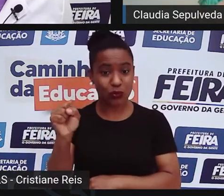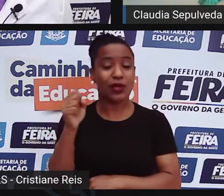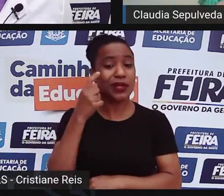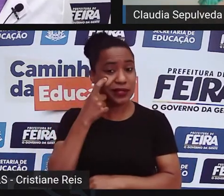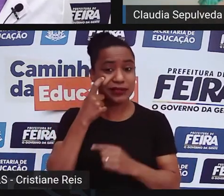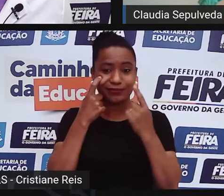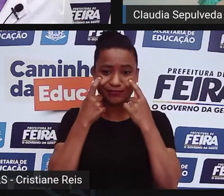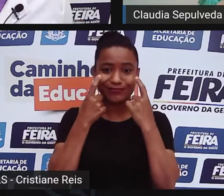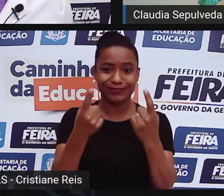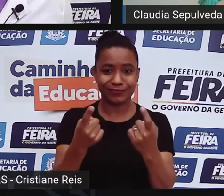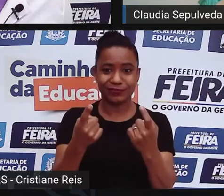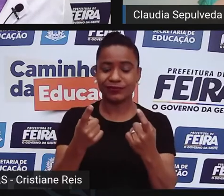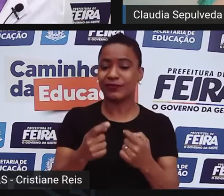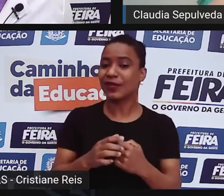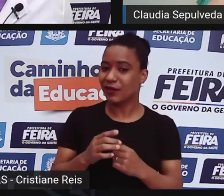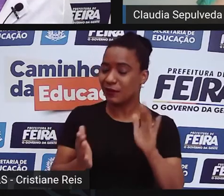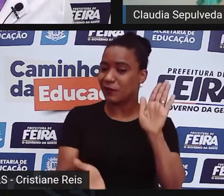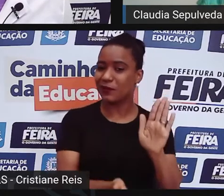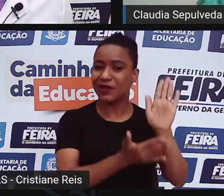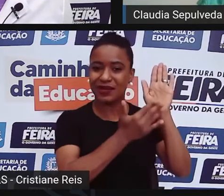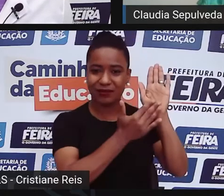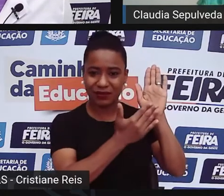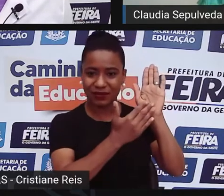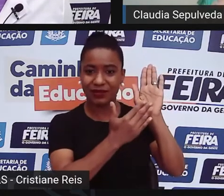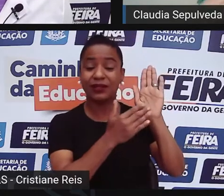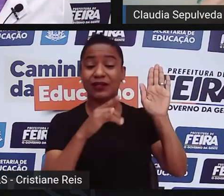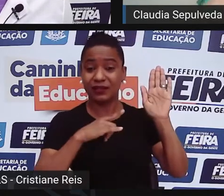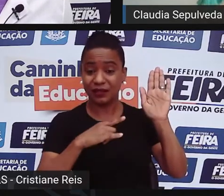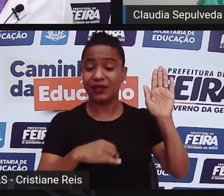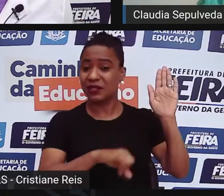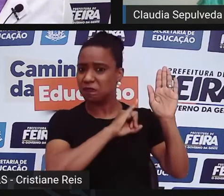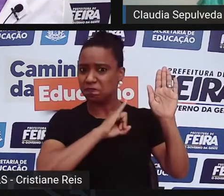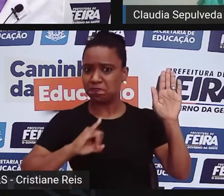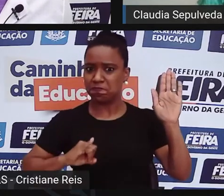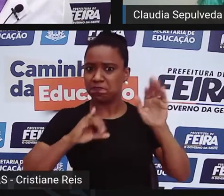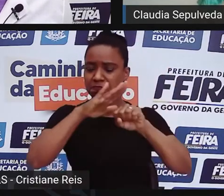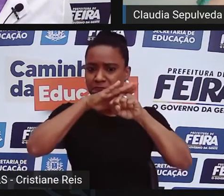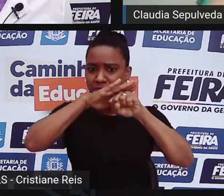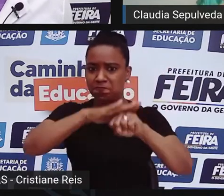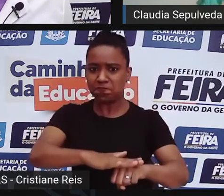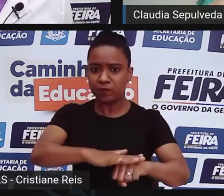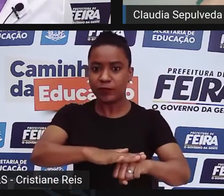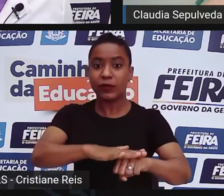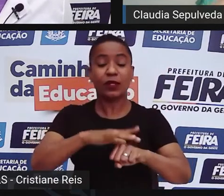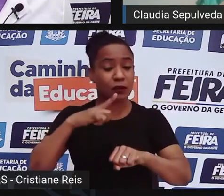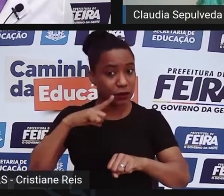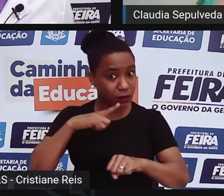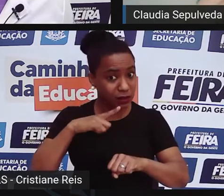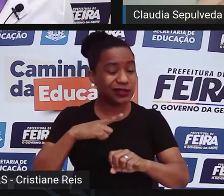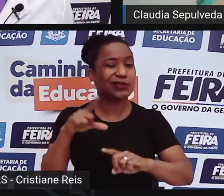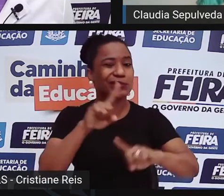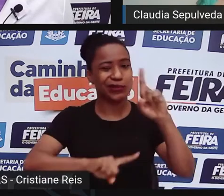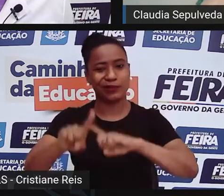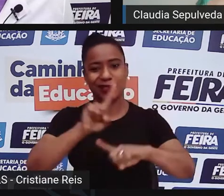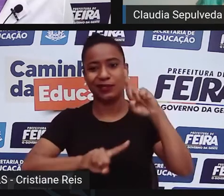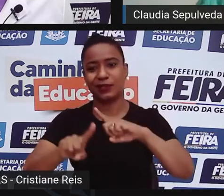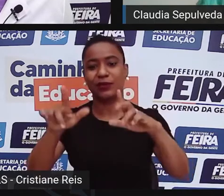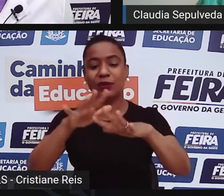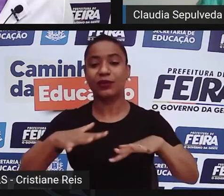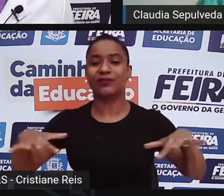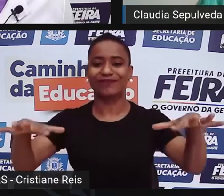com a política imperialista e de colonização da Europa. Então, o racismo como conhecemos hoje na